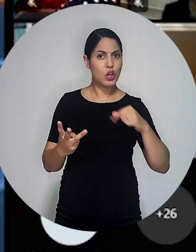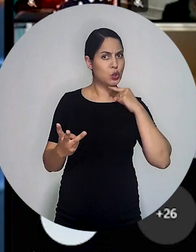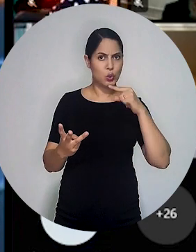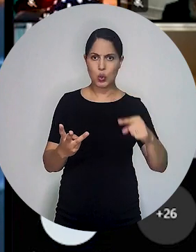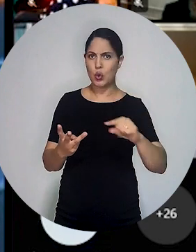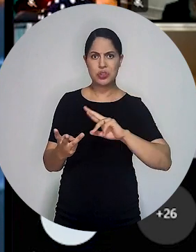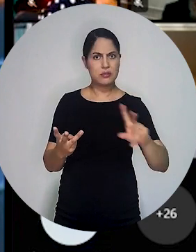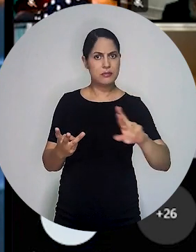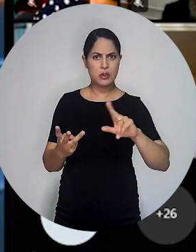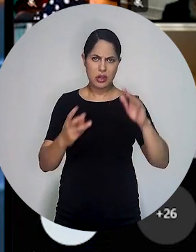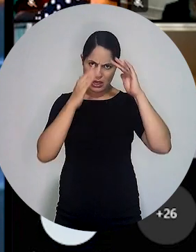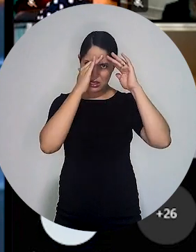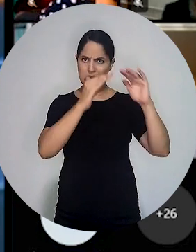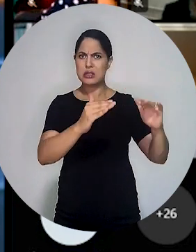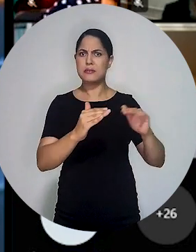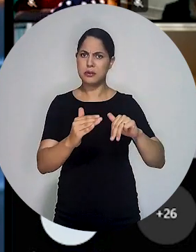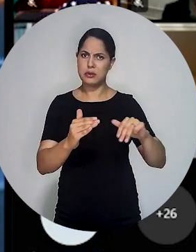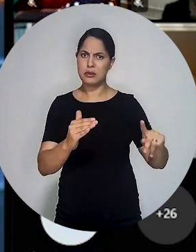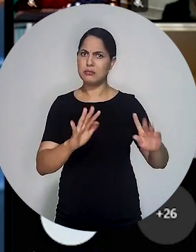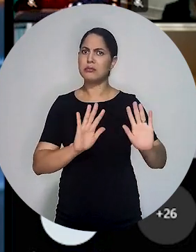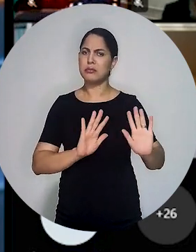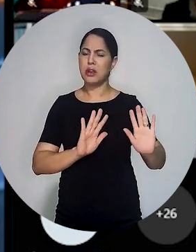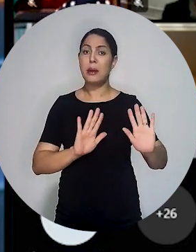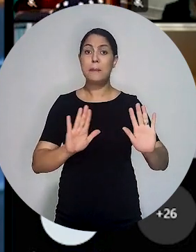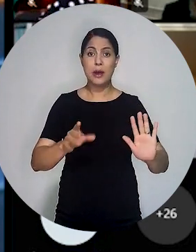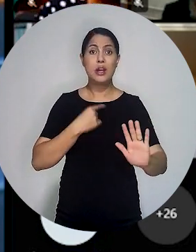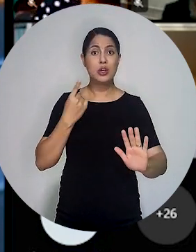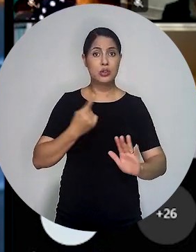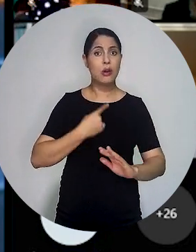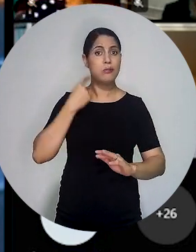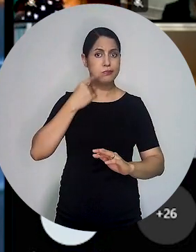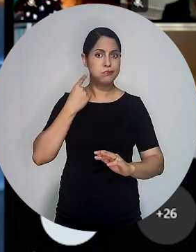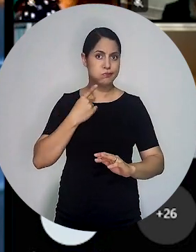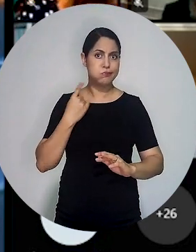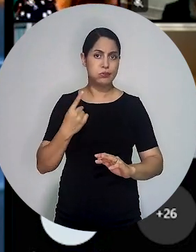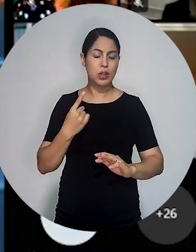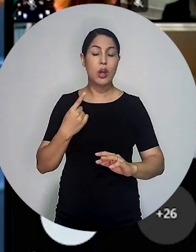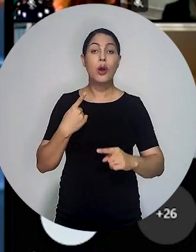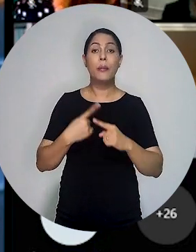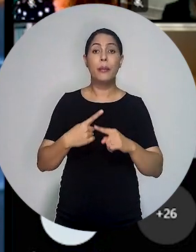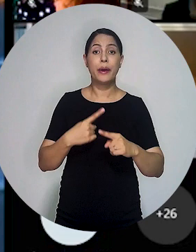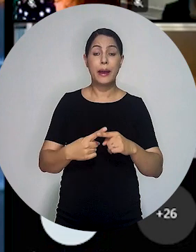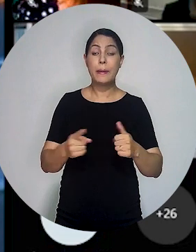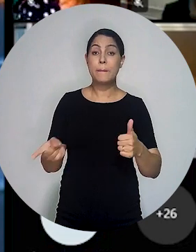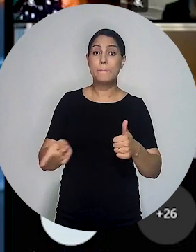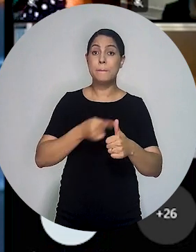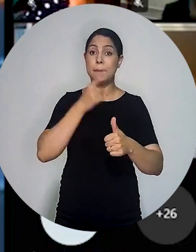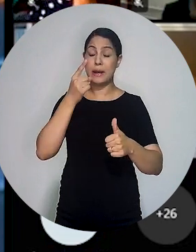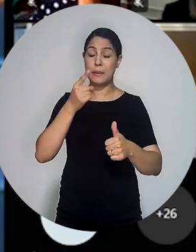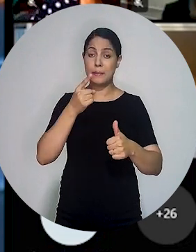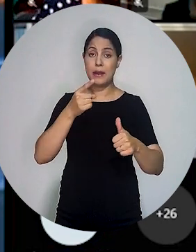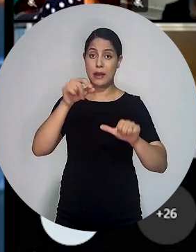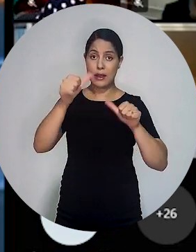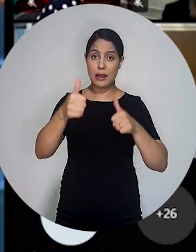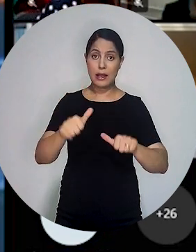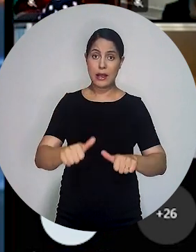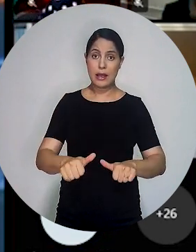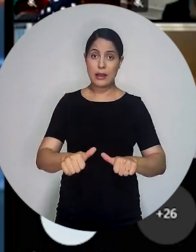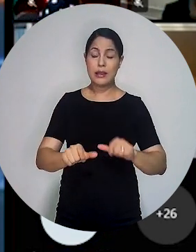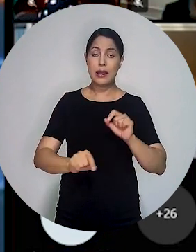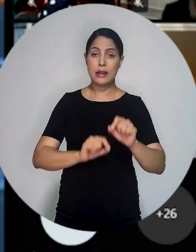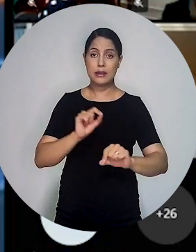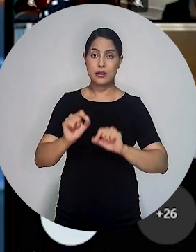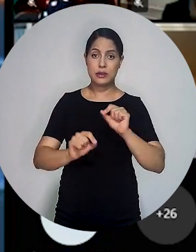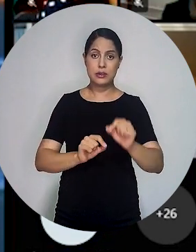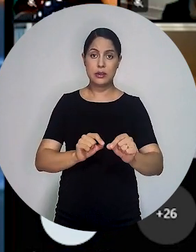a definição desta vaga não há dúvida nenhuma, com devido respeito ao Ministério Público, que ela deve ser ensinada à advocacia. O primeiro argumento